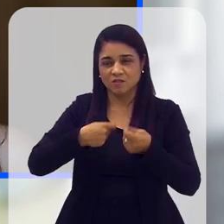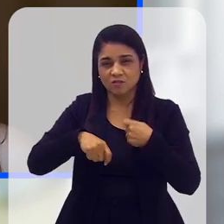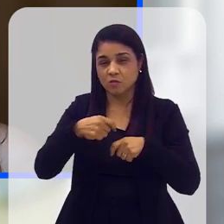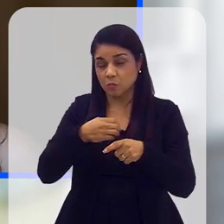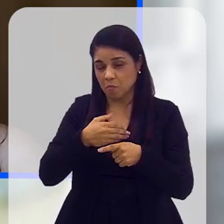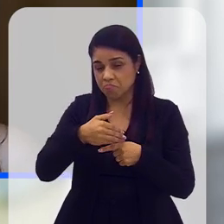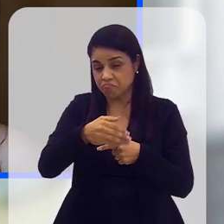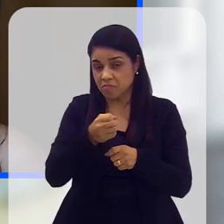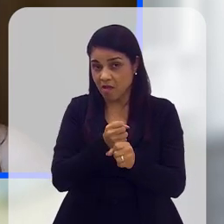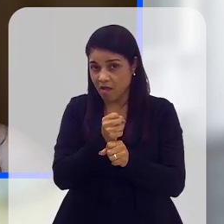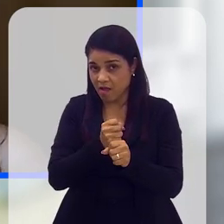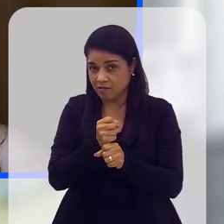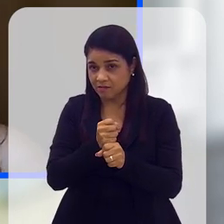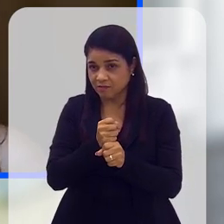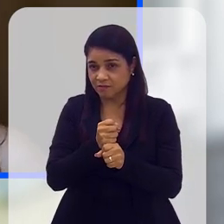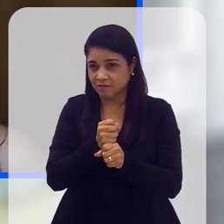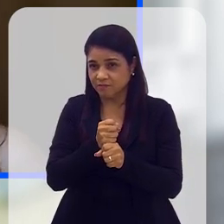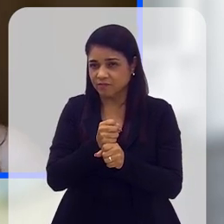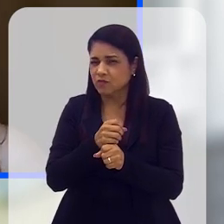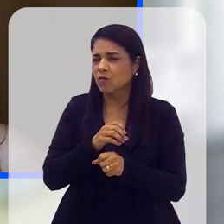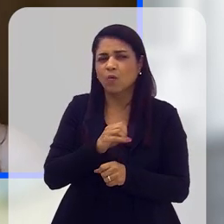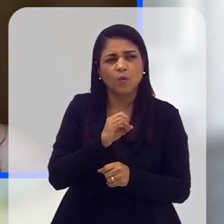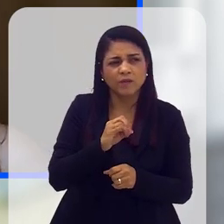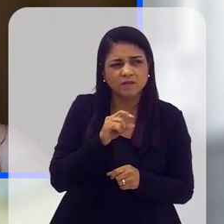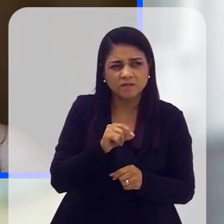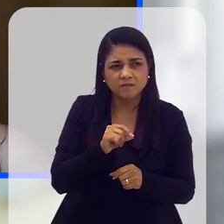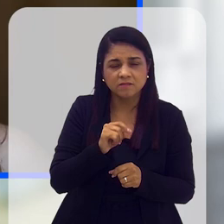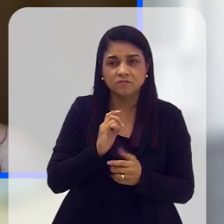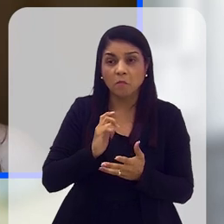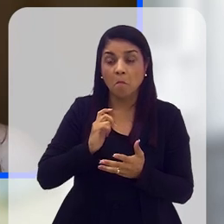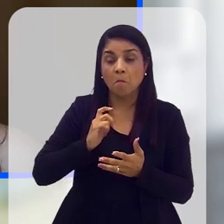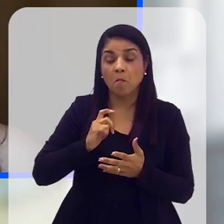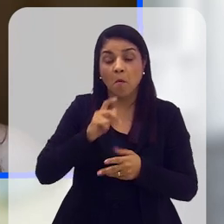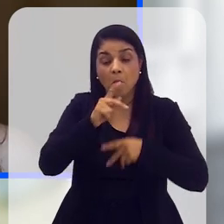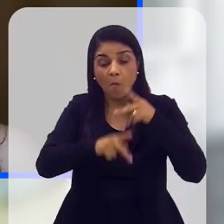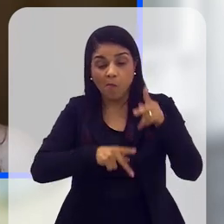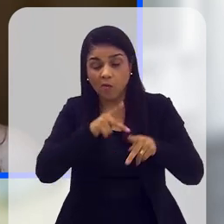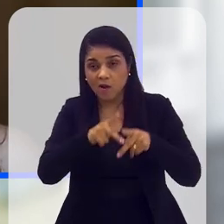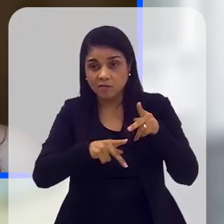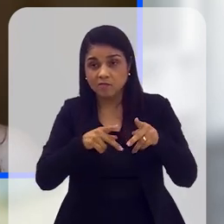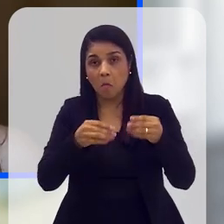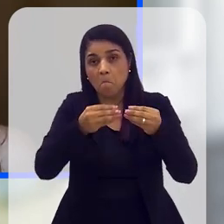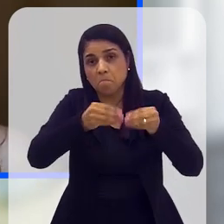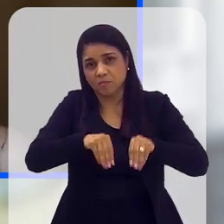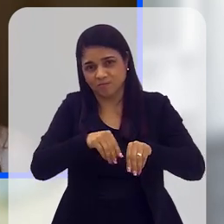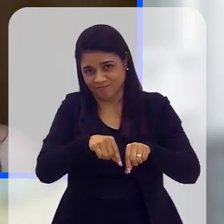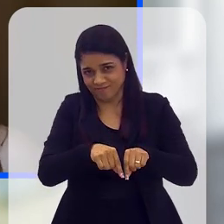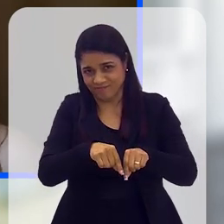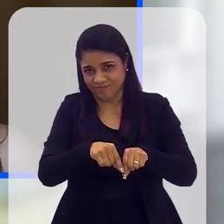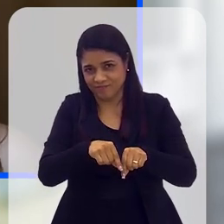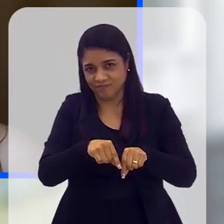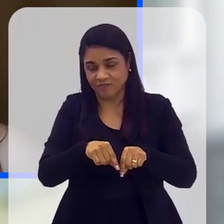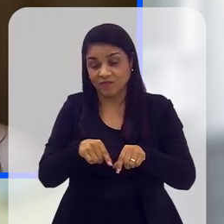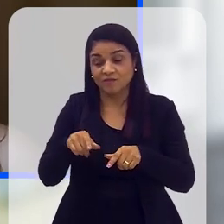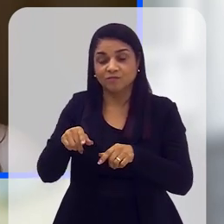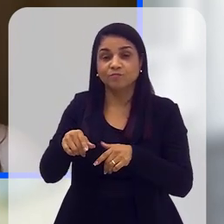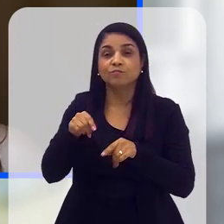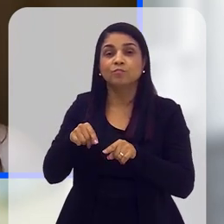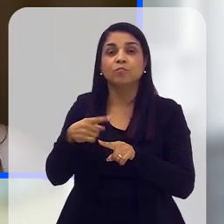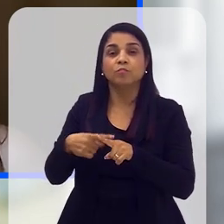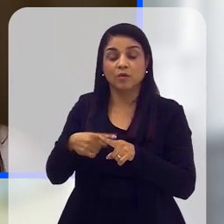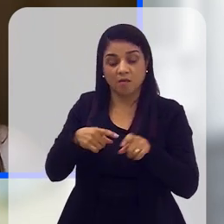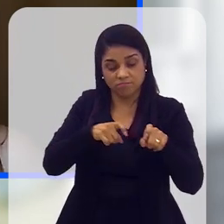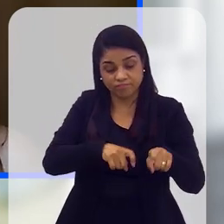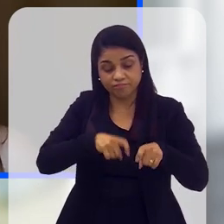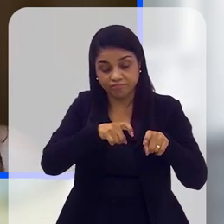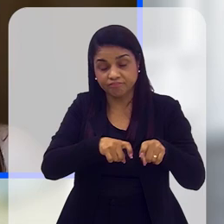acredito que nos próximos anos... Oi? Eles serão os primeiros a pagar, porque você vê já grandes perdas de